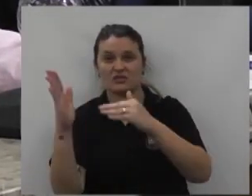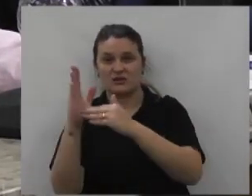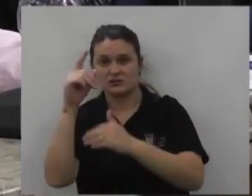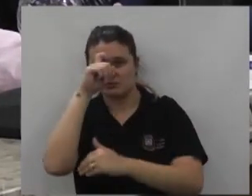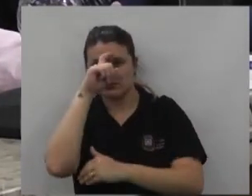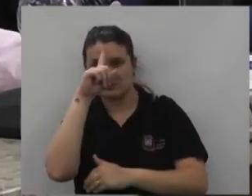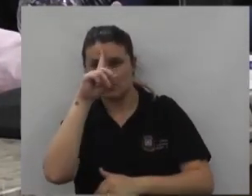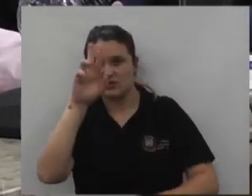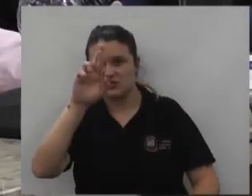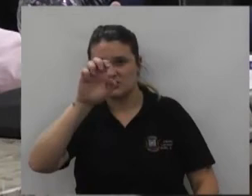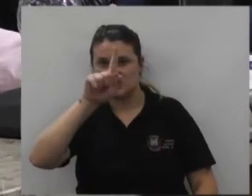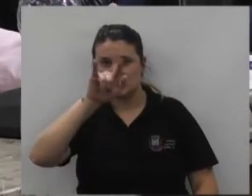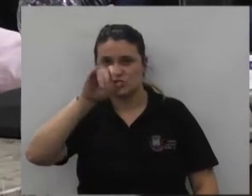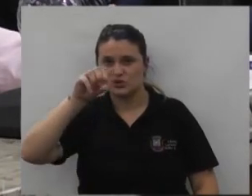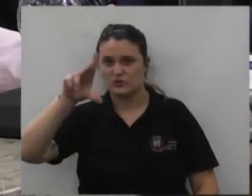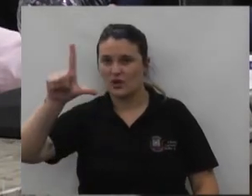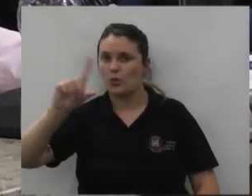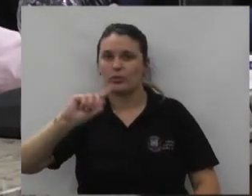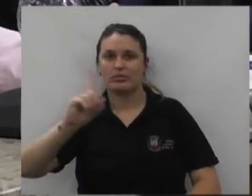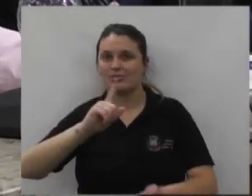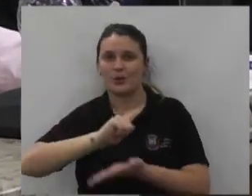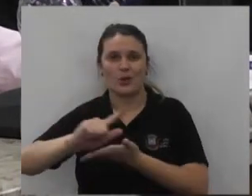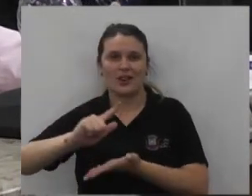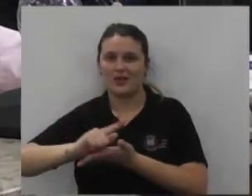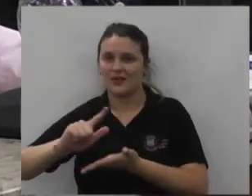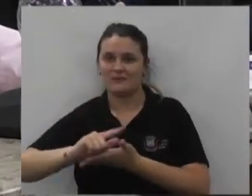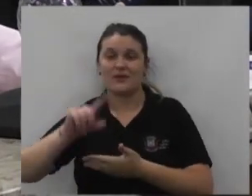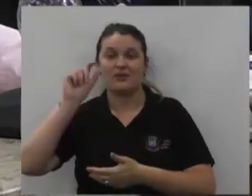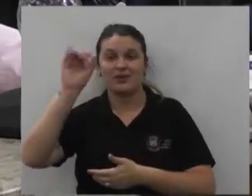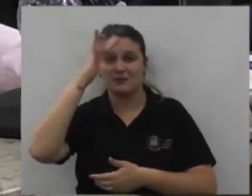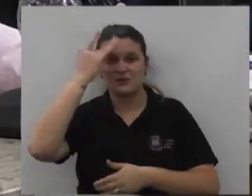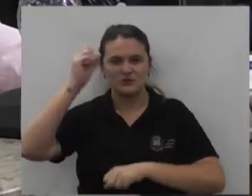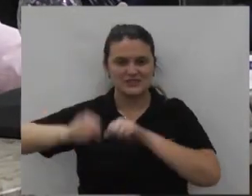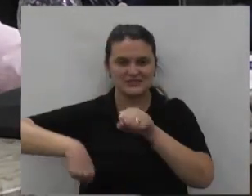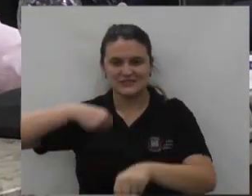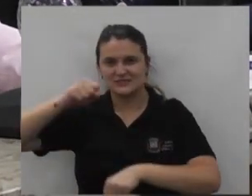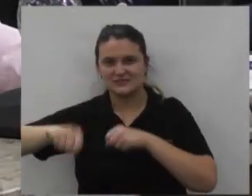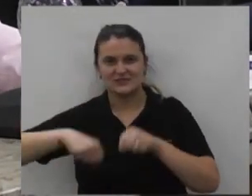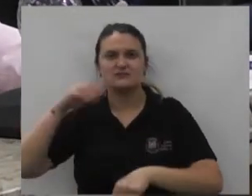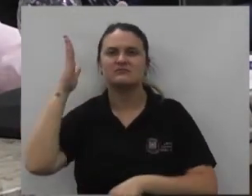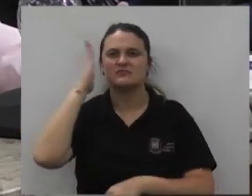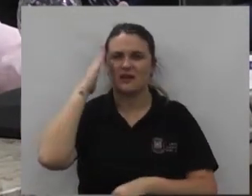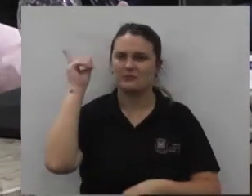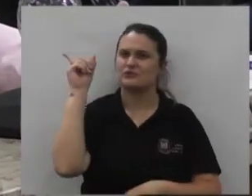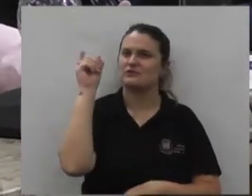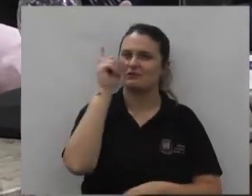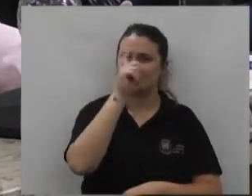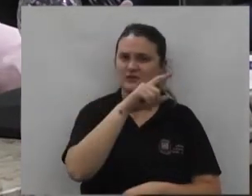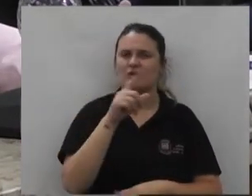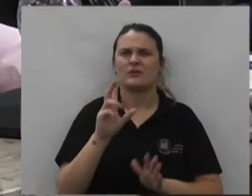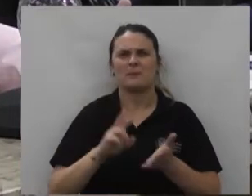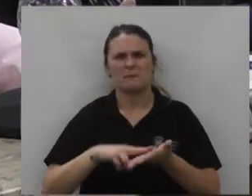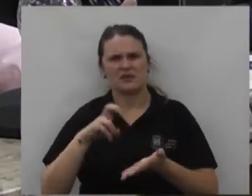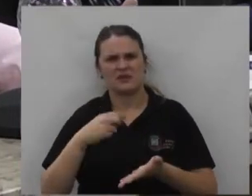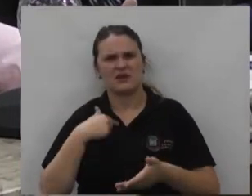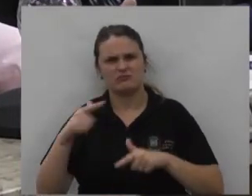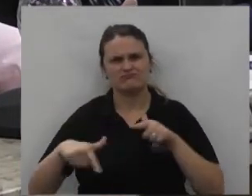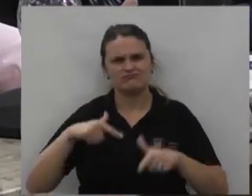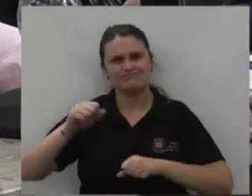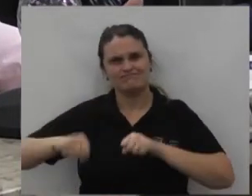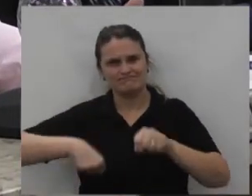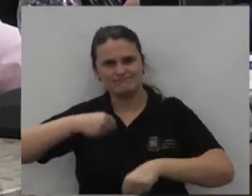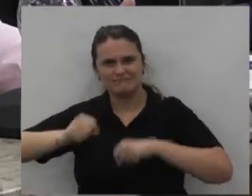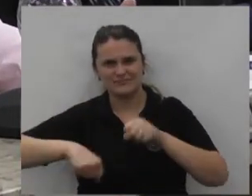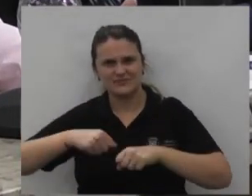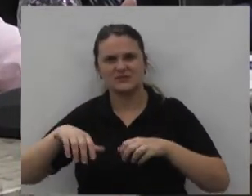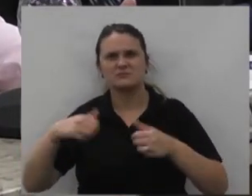regional eles não roçam eles não limpam o passeio o pessoal que anda de bicicleta e sabe a dificuldade que é hoje mesmo pela manhã eu vindo de bicicleta